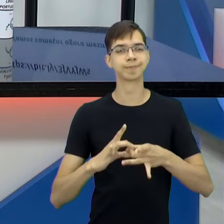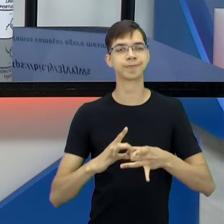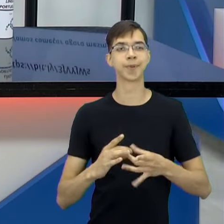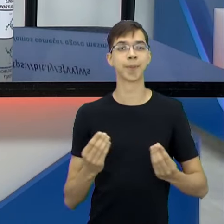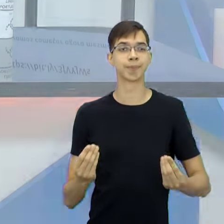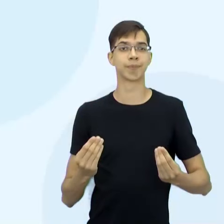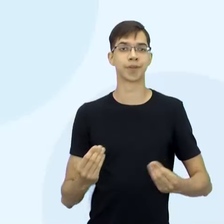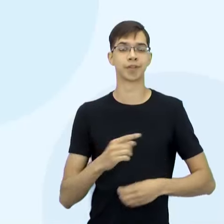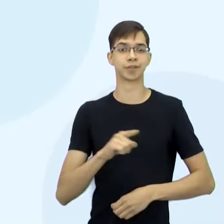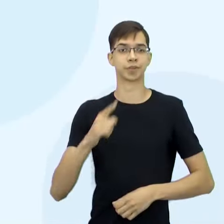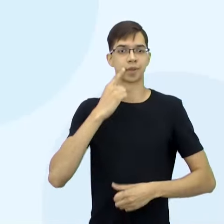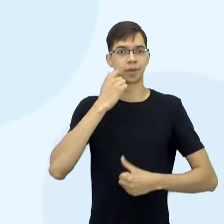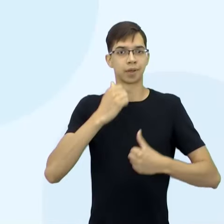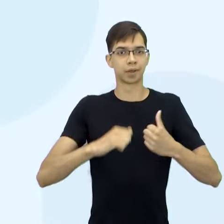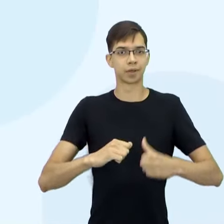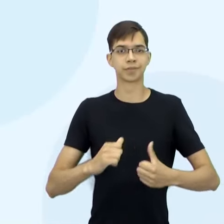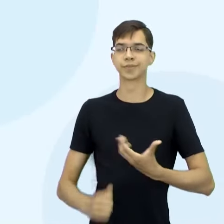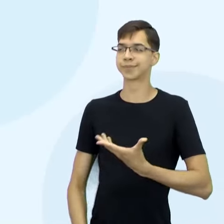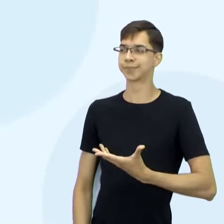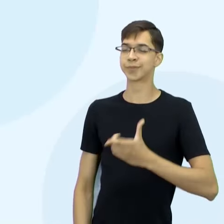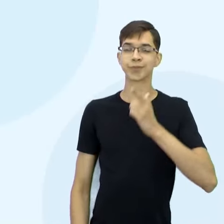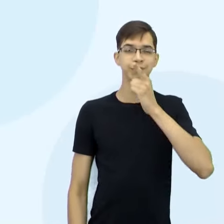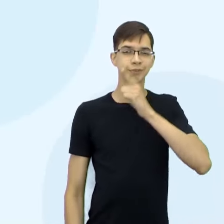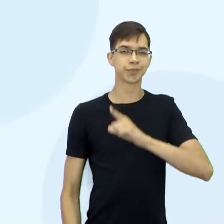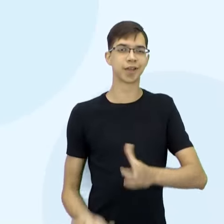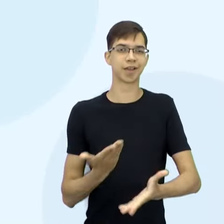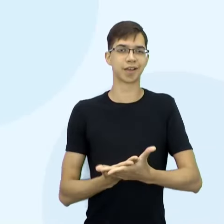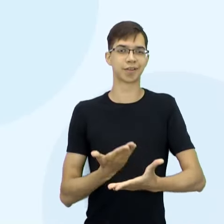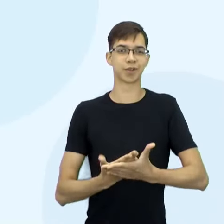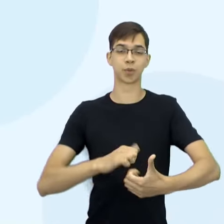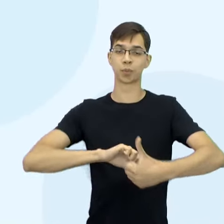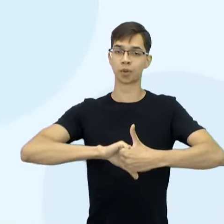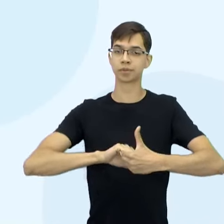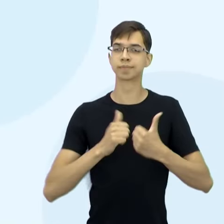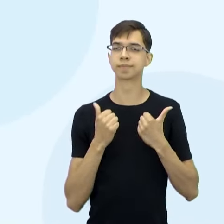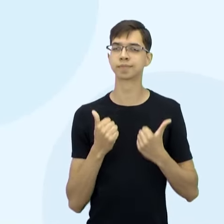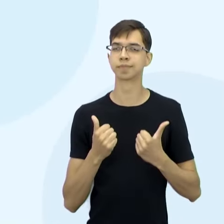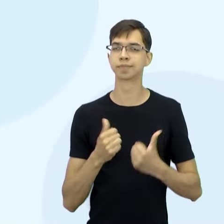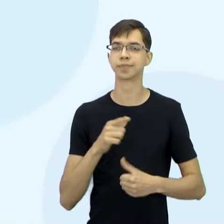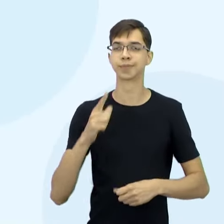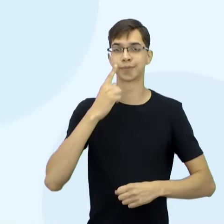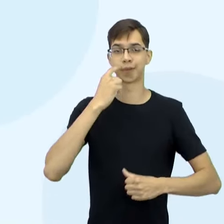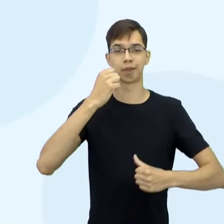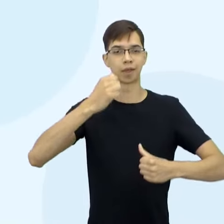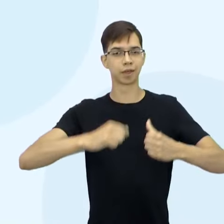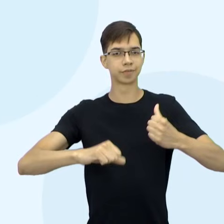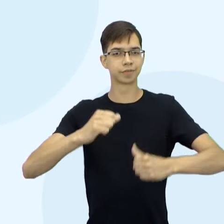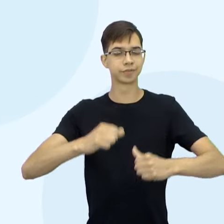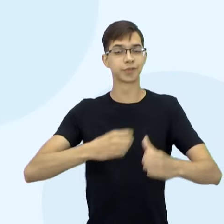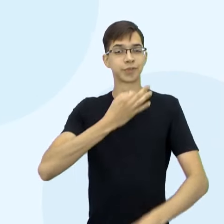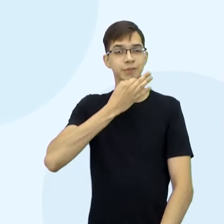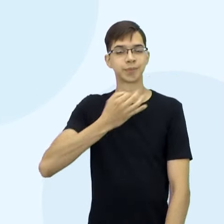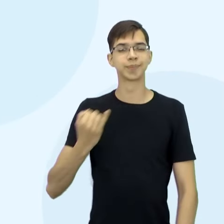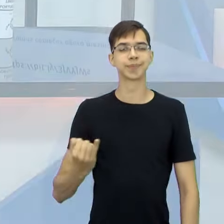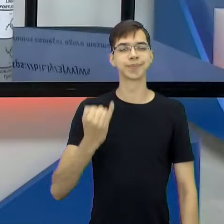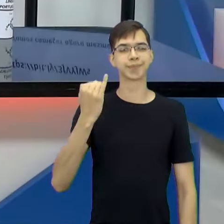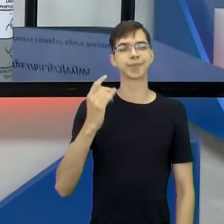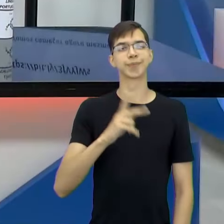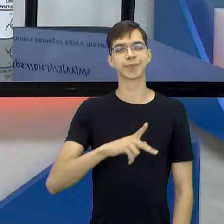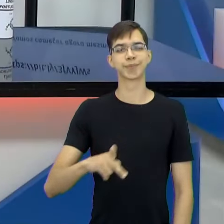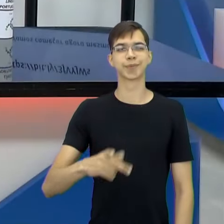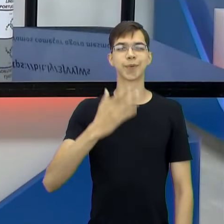você consiga, né, ter aulas aí de qualidade, então avalie é muito importante, professor Mauro, muito